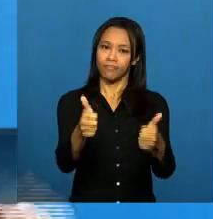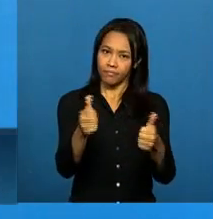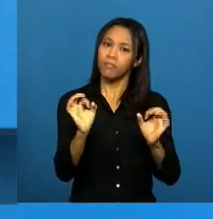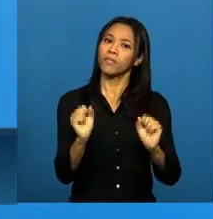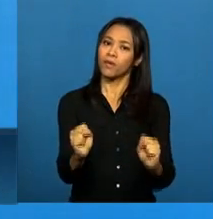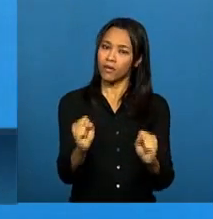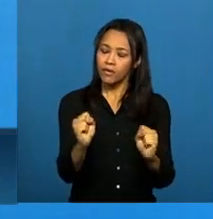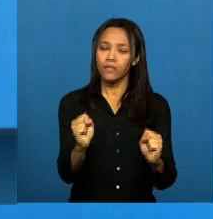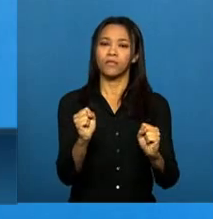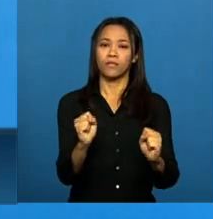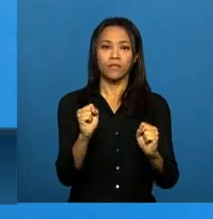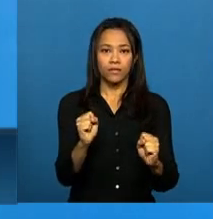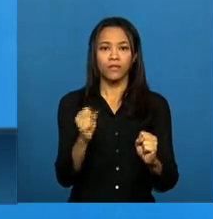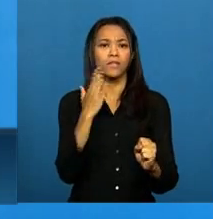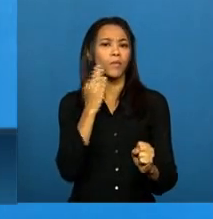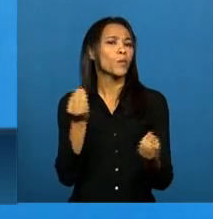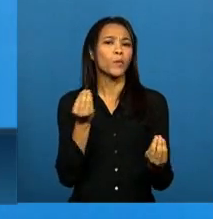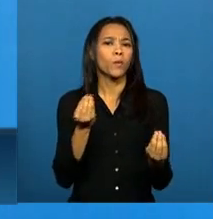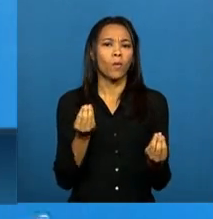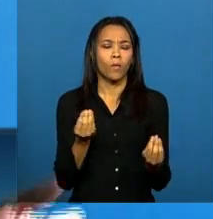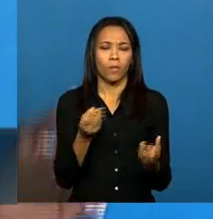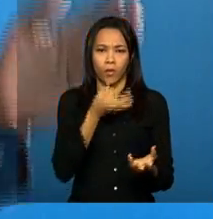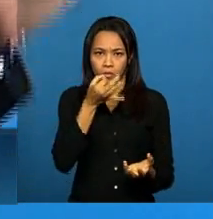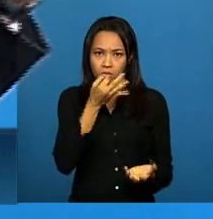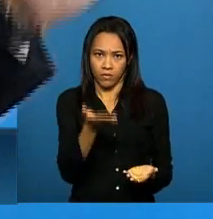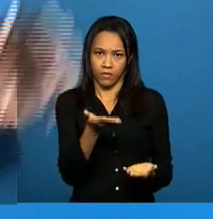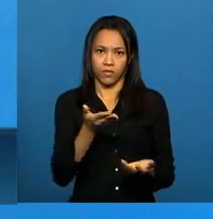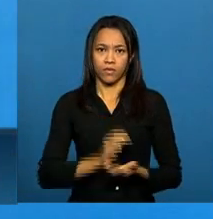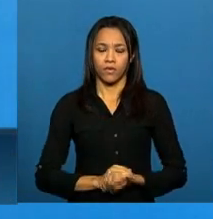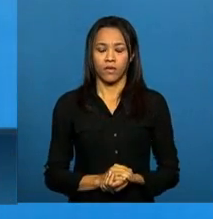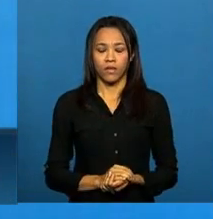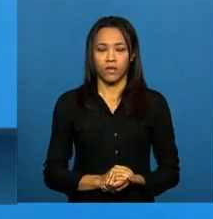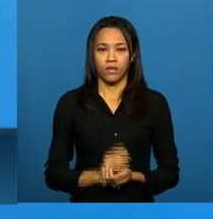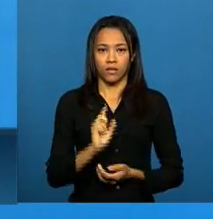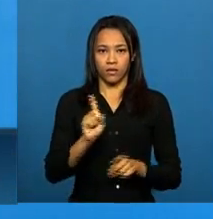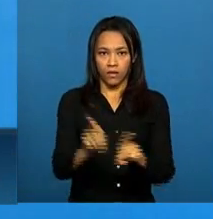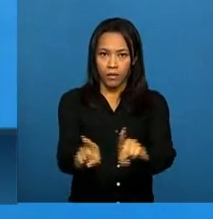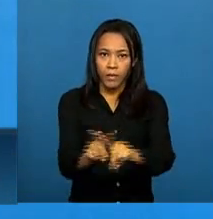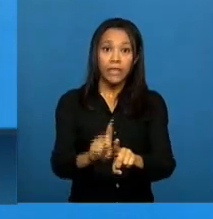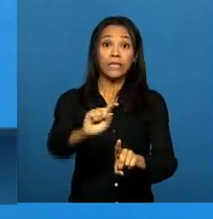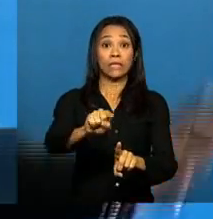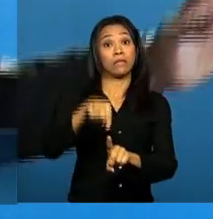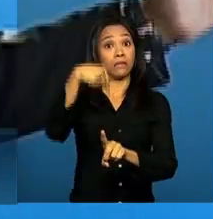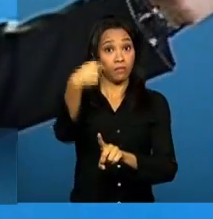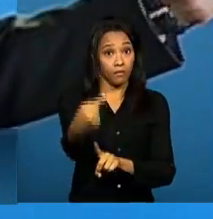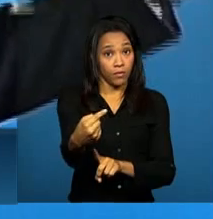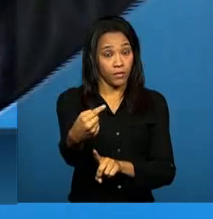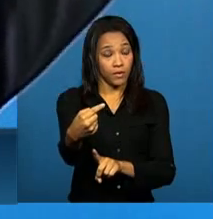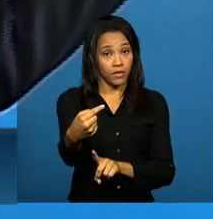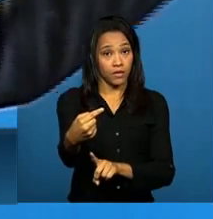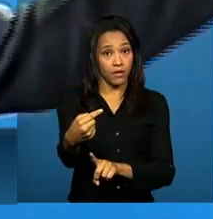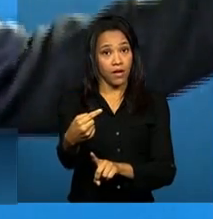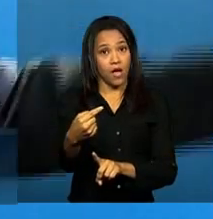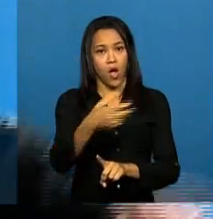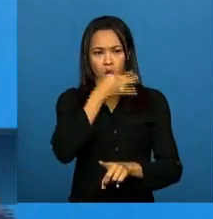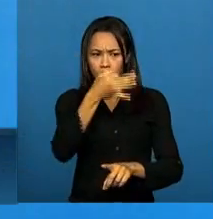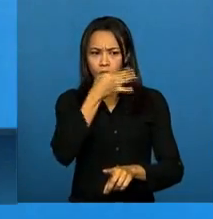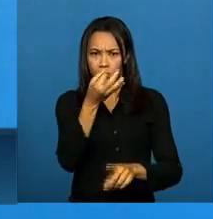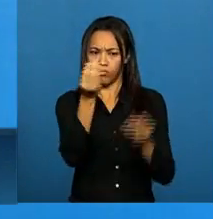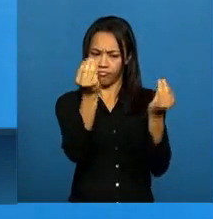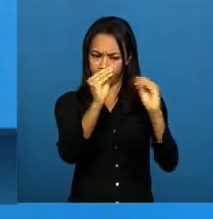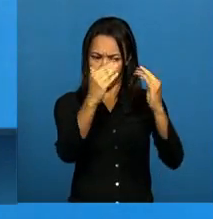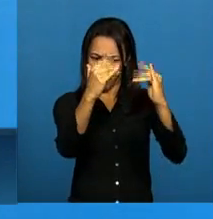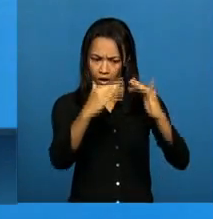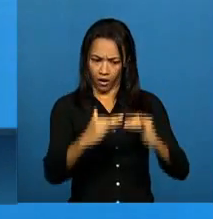inseriram os seus comentários. Quando feito os comentários, aliás, os comentários podem ser feitos